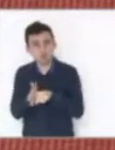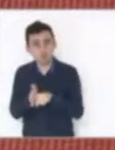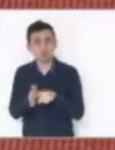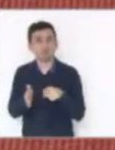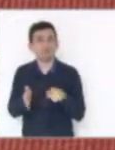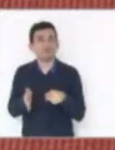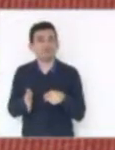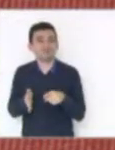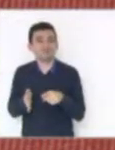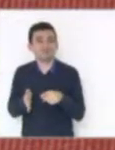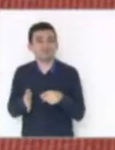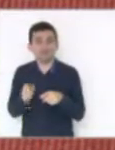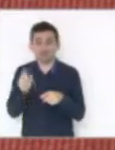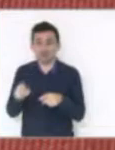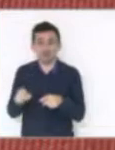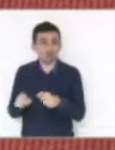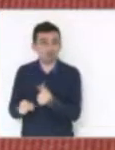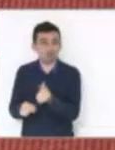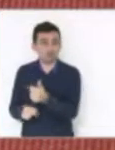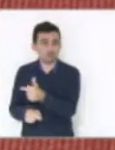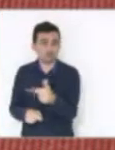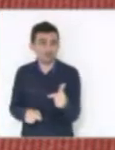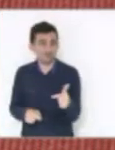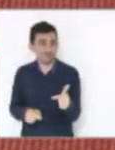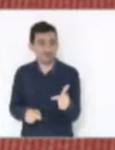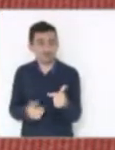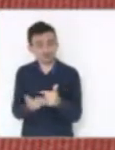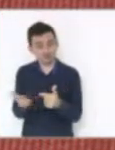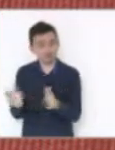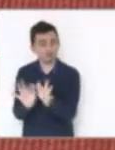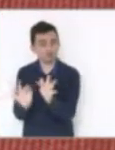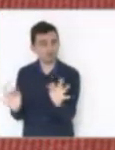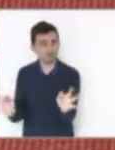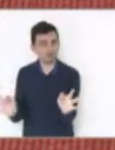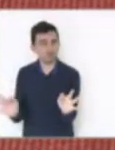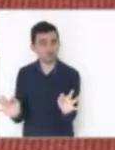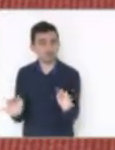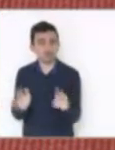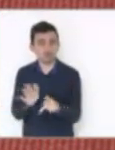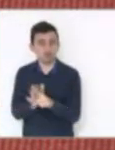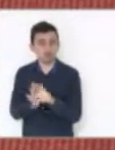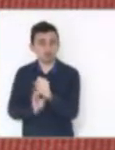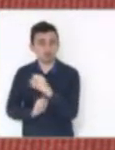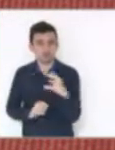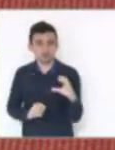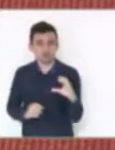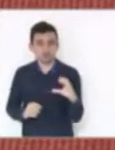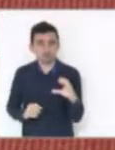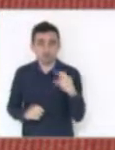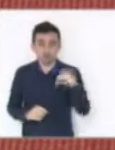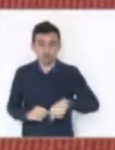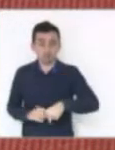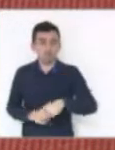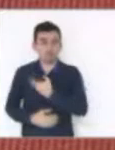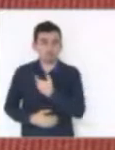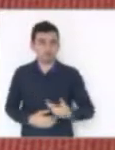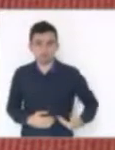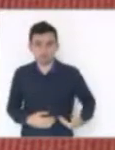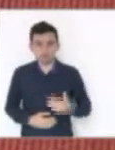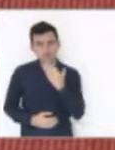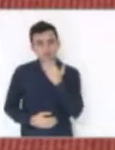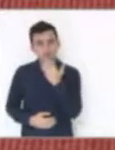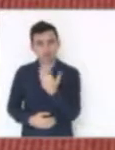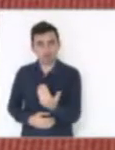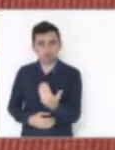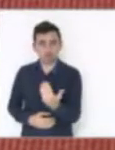procedimento, não é quem tem dinheiro, são exatamente as pessoas mais simples do Estado de Santa Catarina. Portanto, a recomendação do governo é,